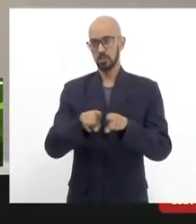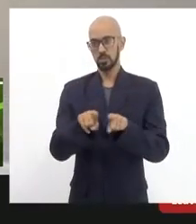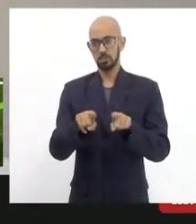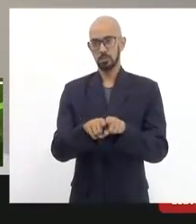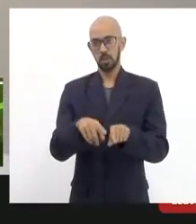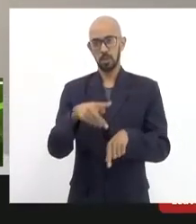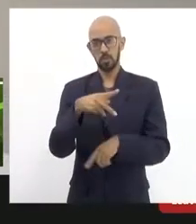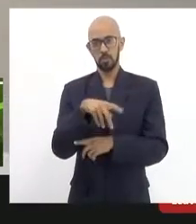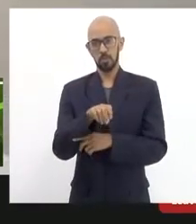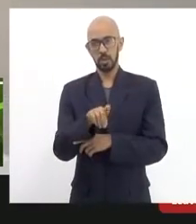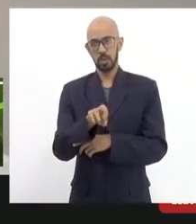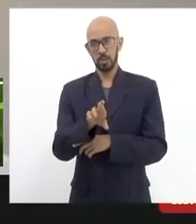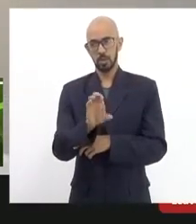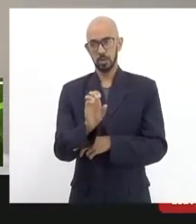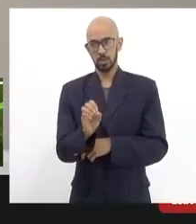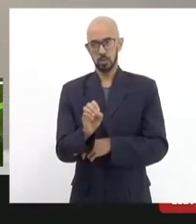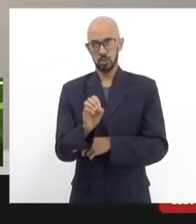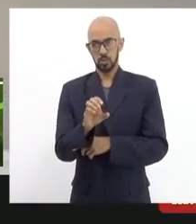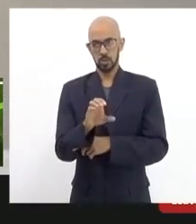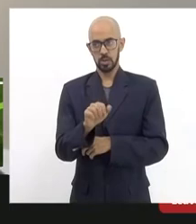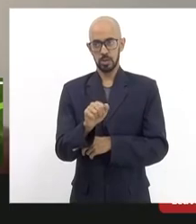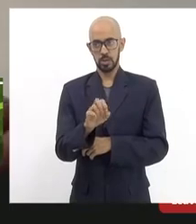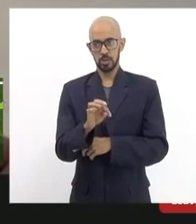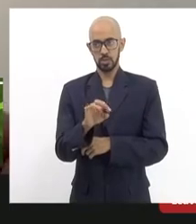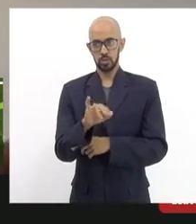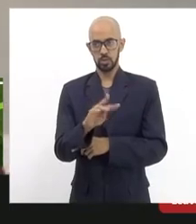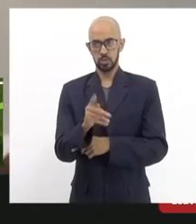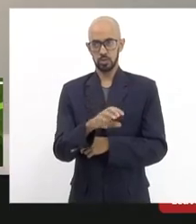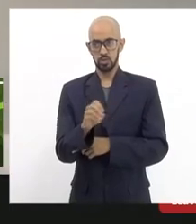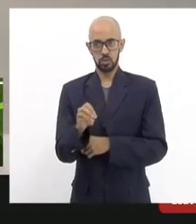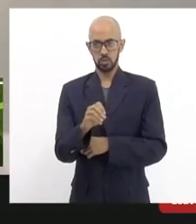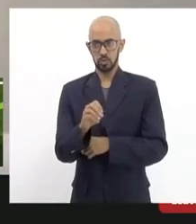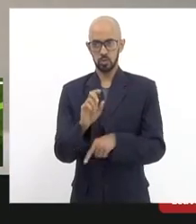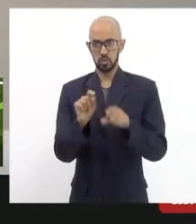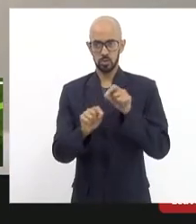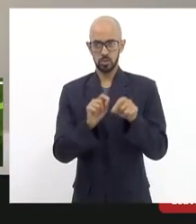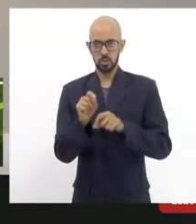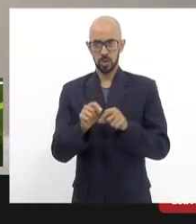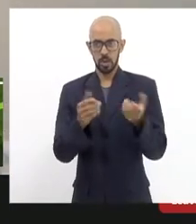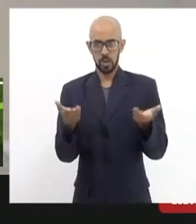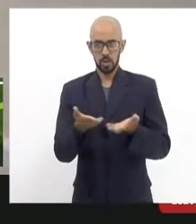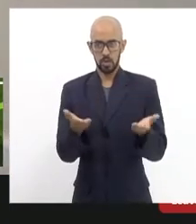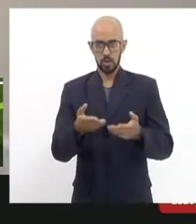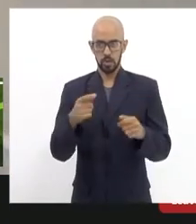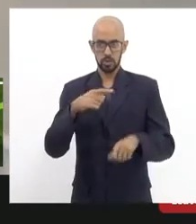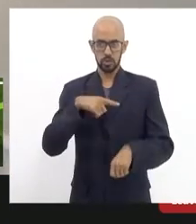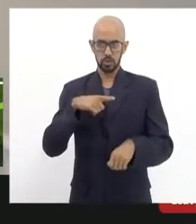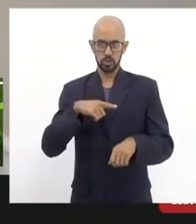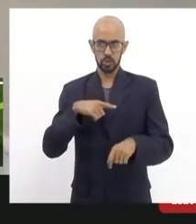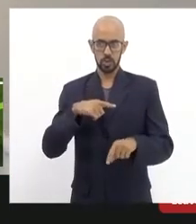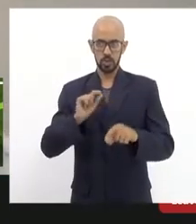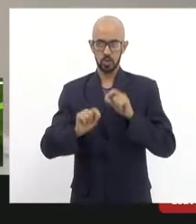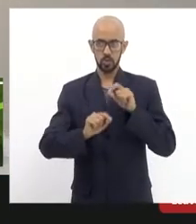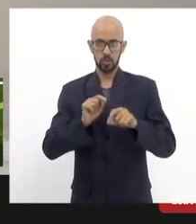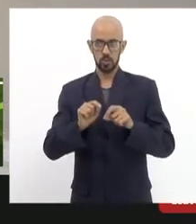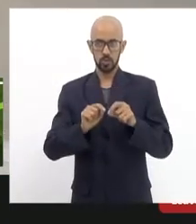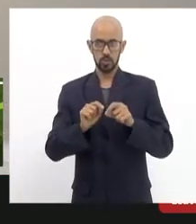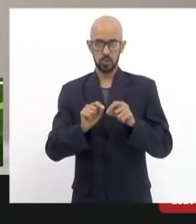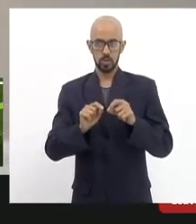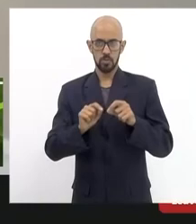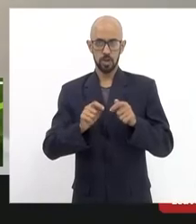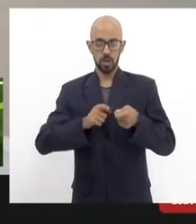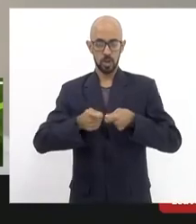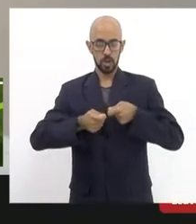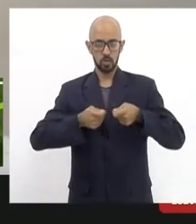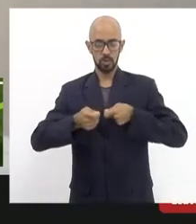Castilho eu concordo com o Valdeck eu também me conheço eu acho que agora a gente tem um canal de negociação com o governo do estado